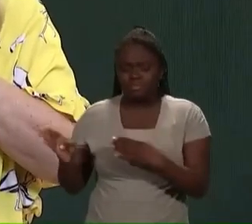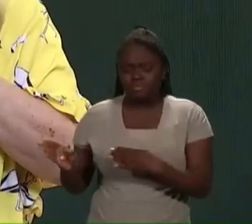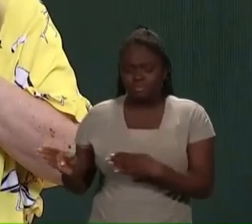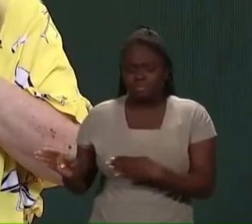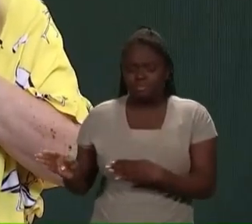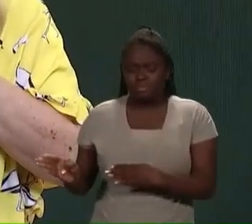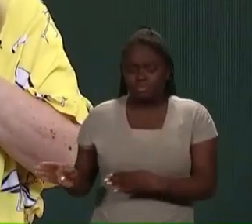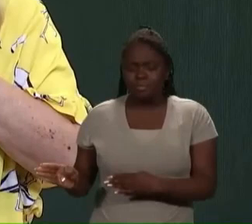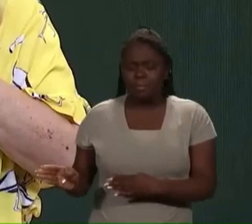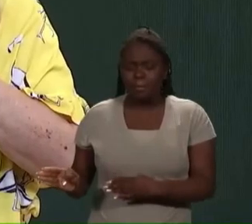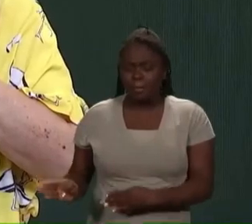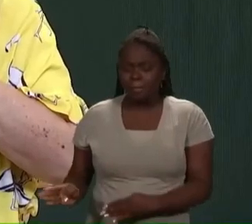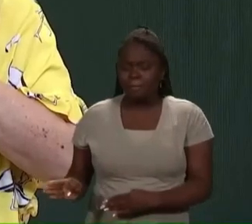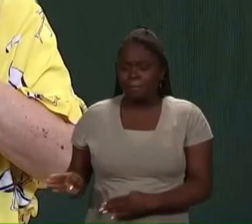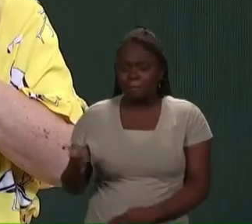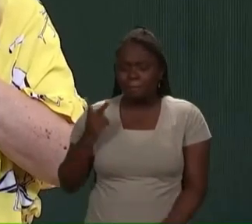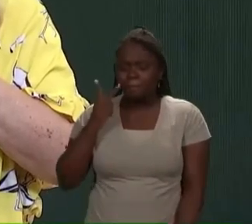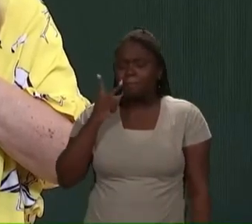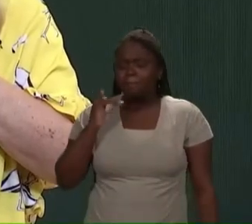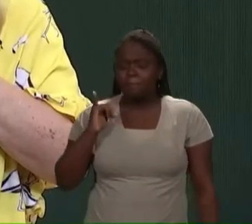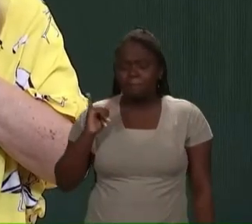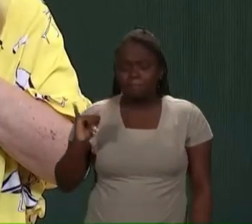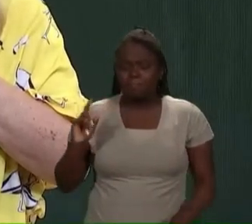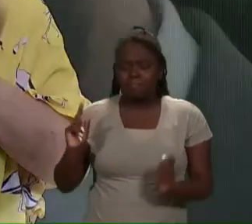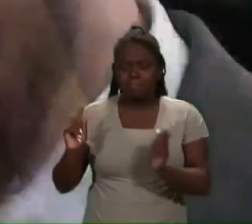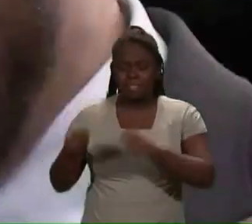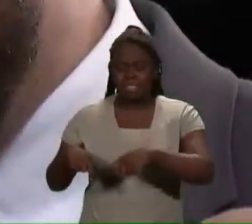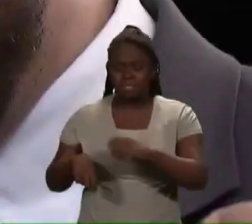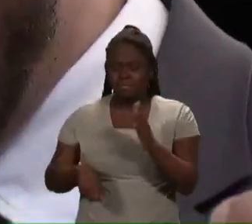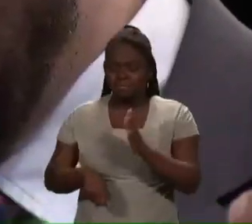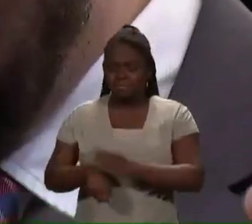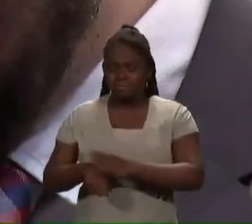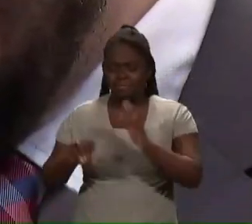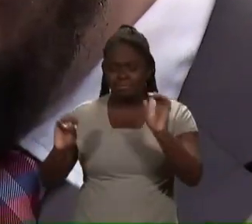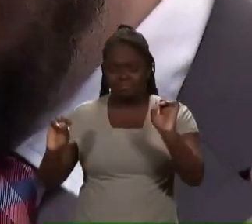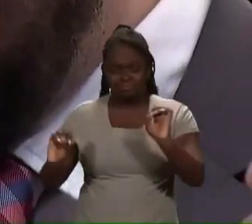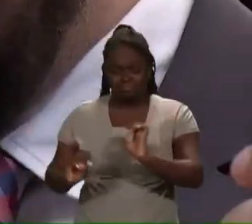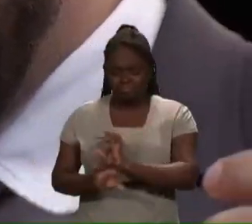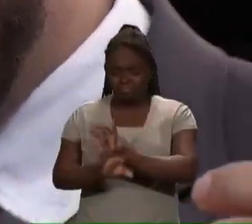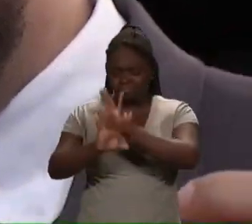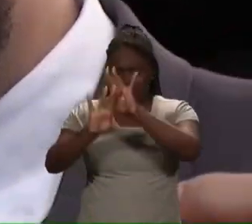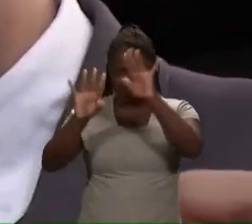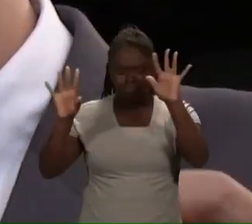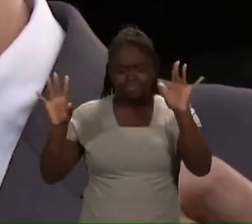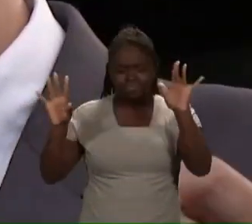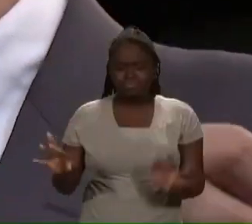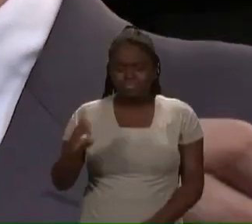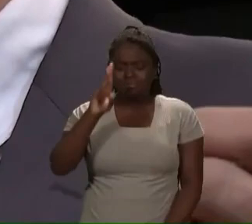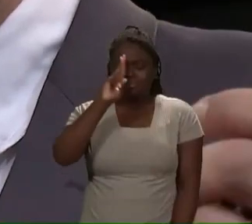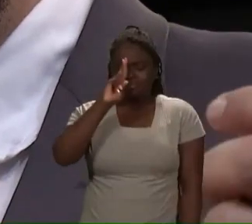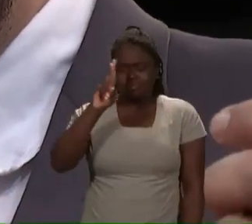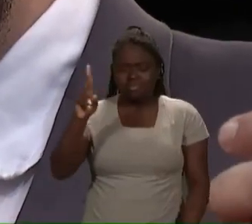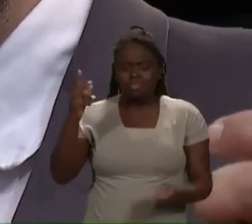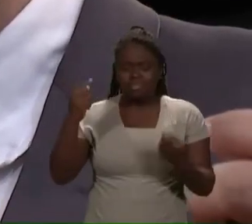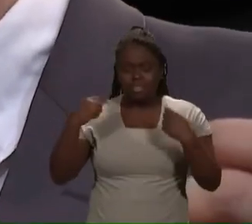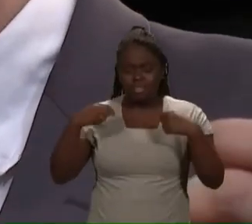Ser infinitamente, Pai. Mais glorioso que o Senhor me deu. Que Ele seja, Senhor.